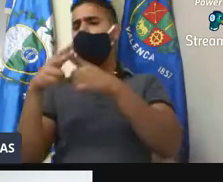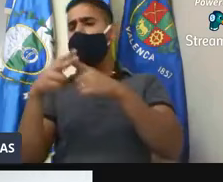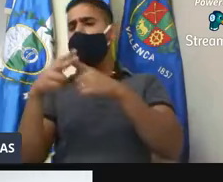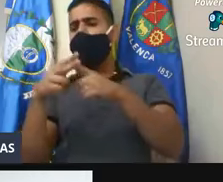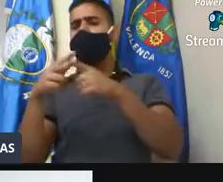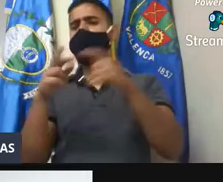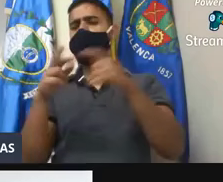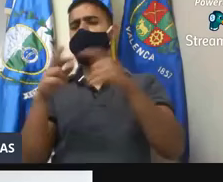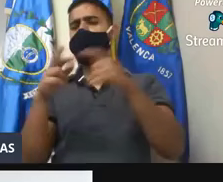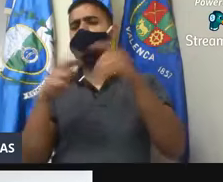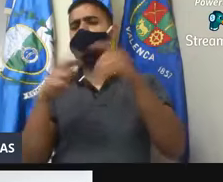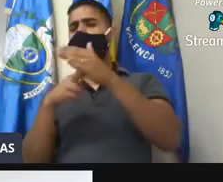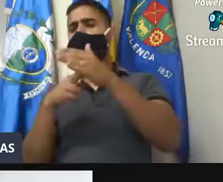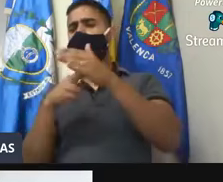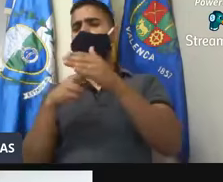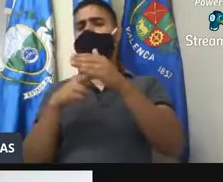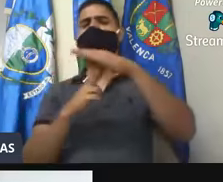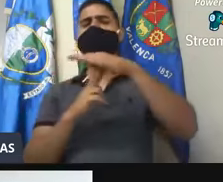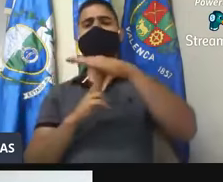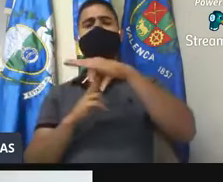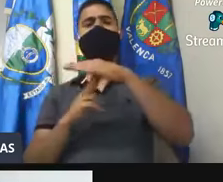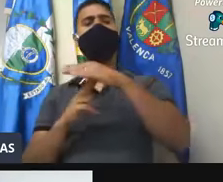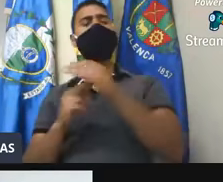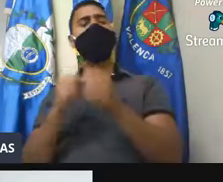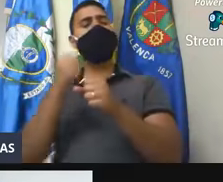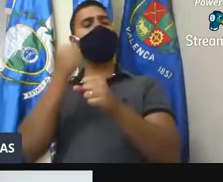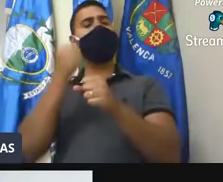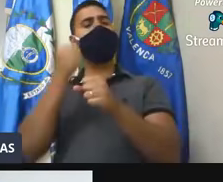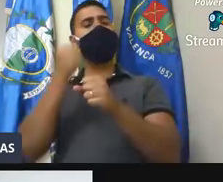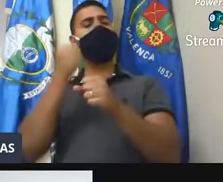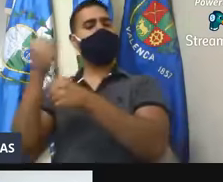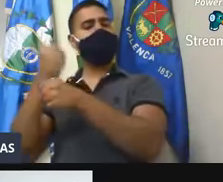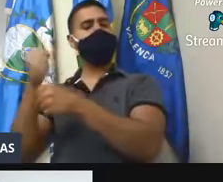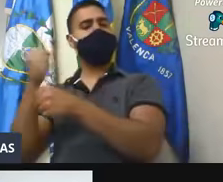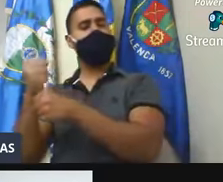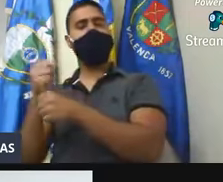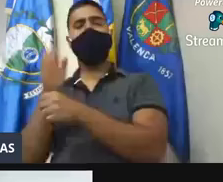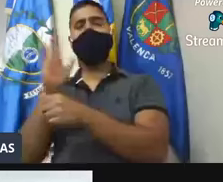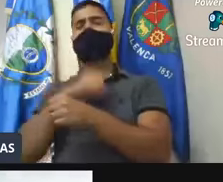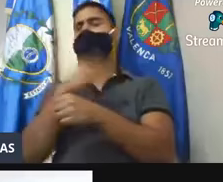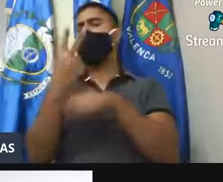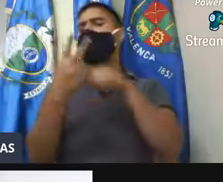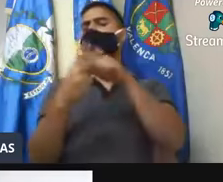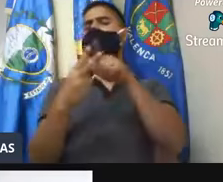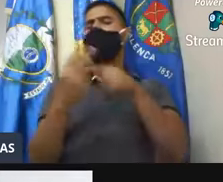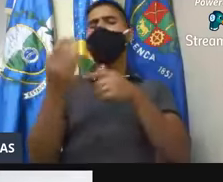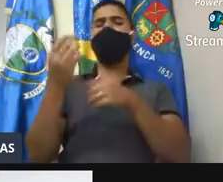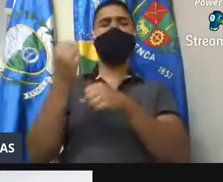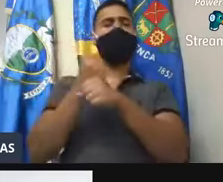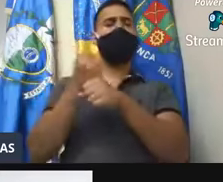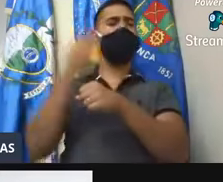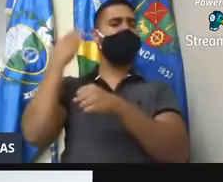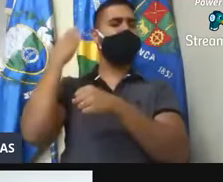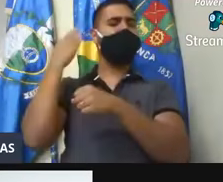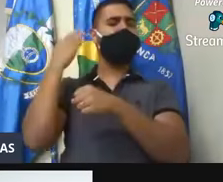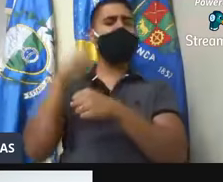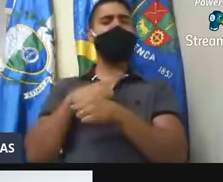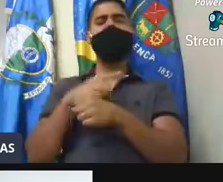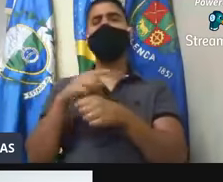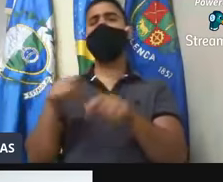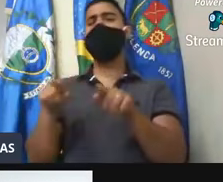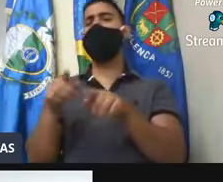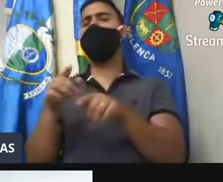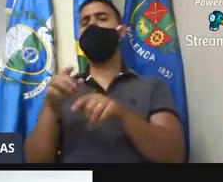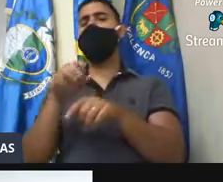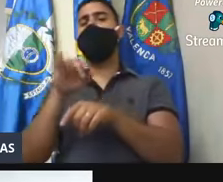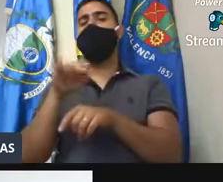né, praticamente há dois anos já tinha um processo do, do, do INEA, né, de uma contrapartida do